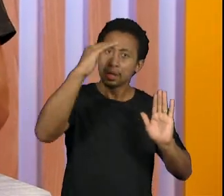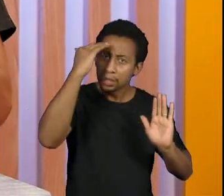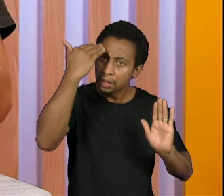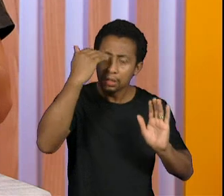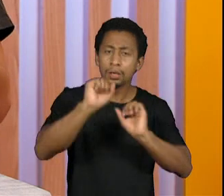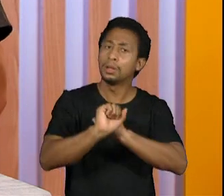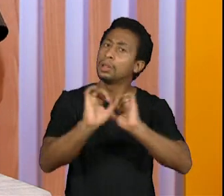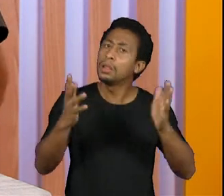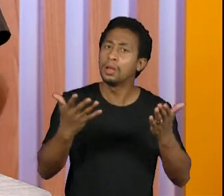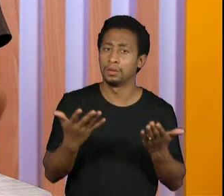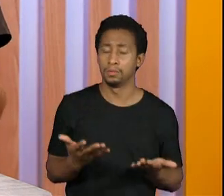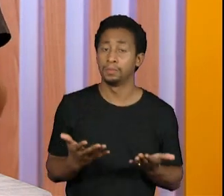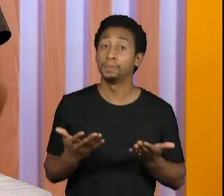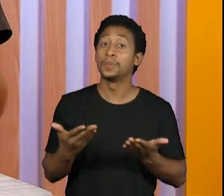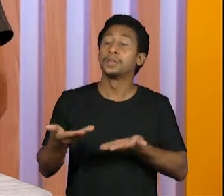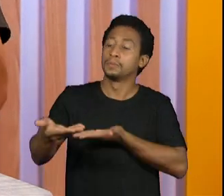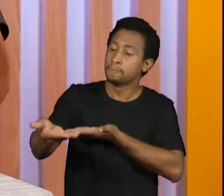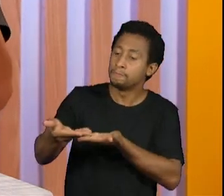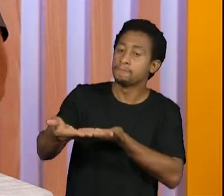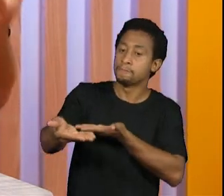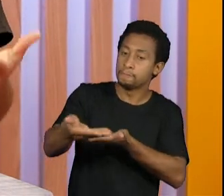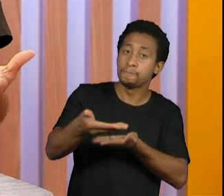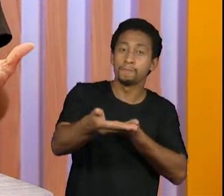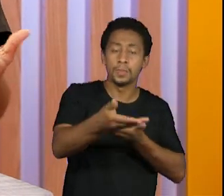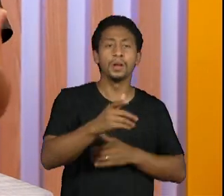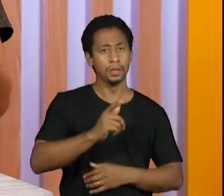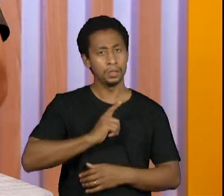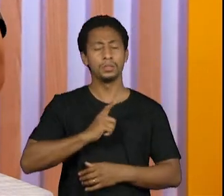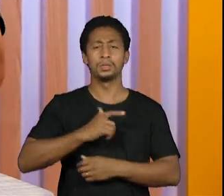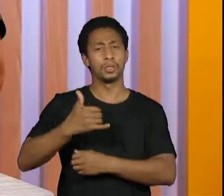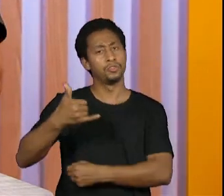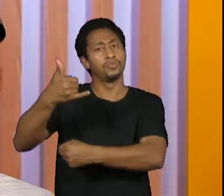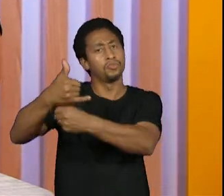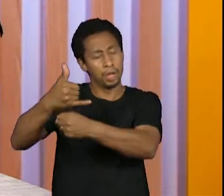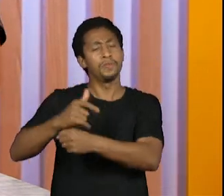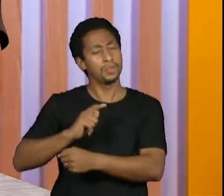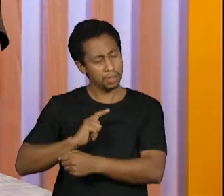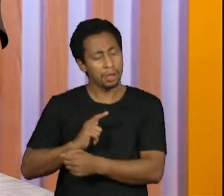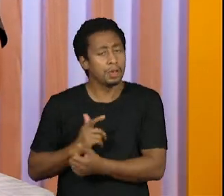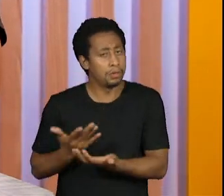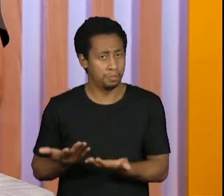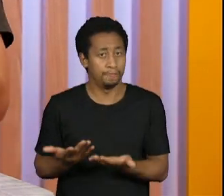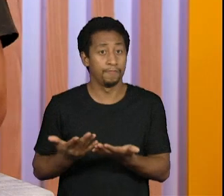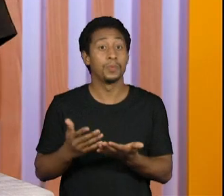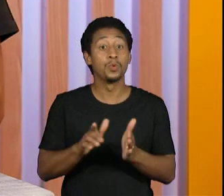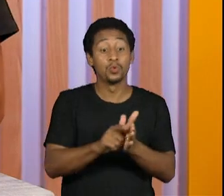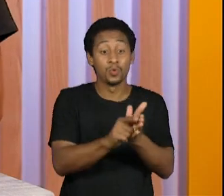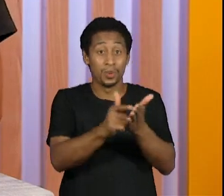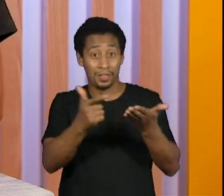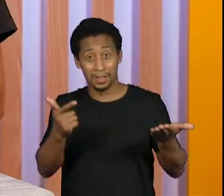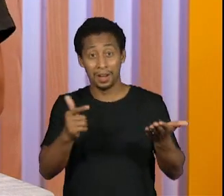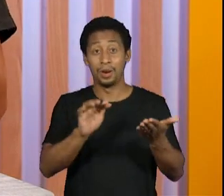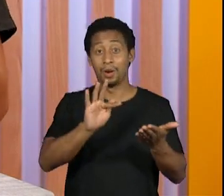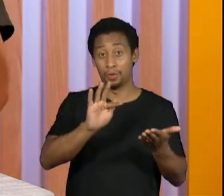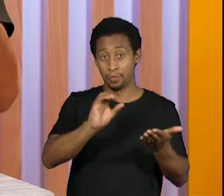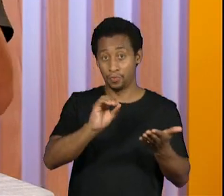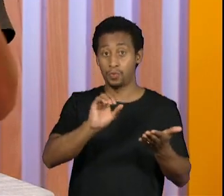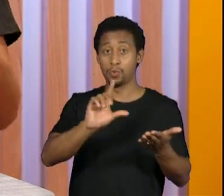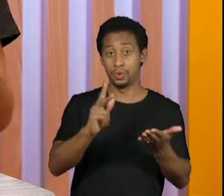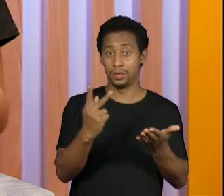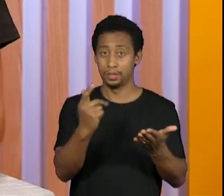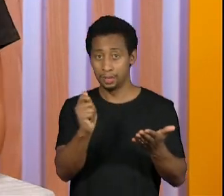A gente jamais verá um texto em um grande jornal como a Folha de São Paulo, por exemplo,